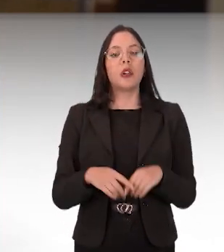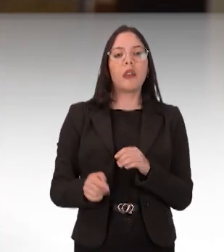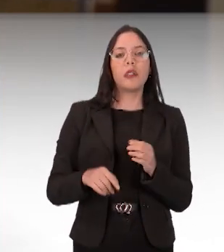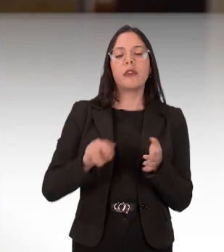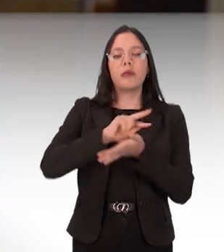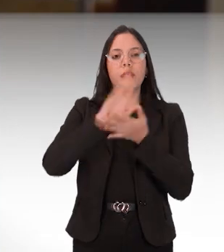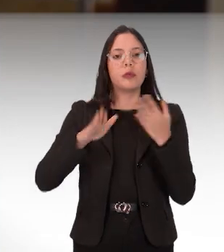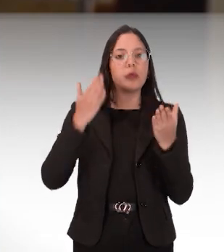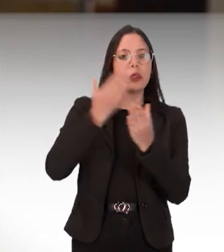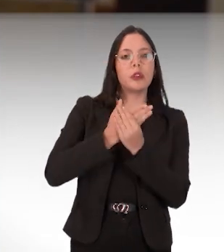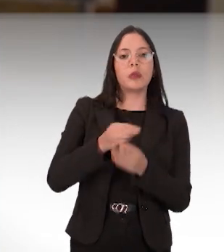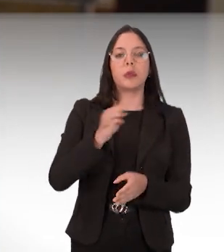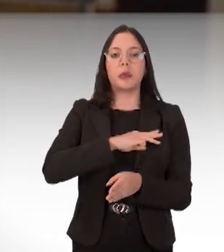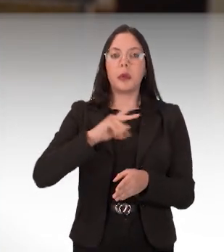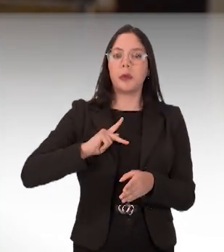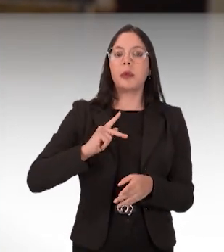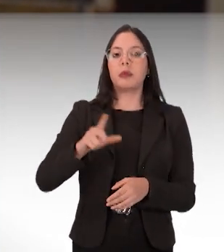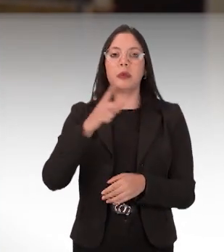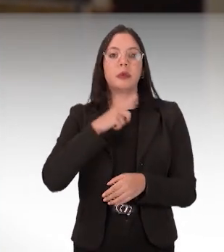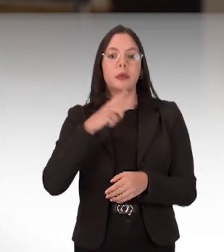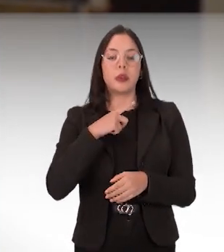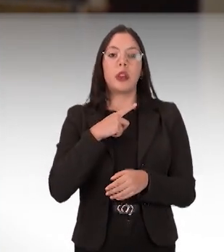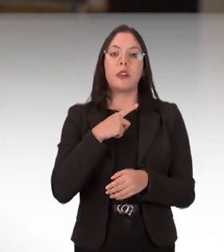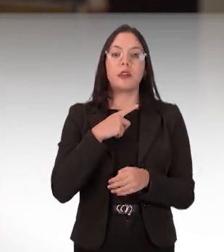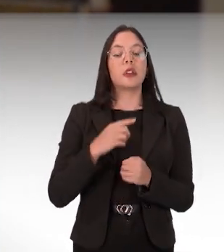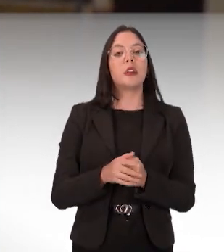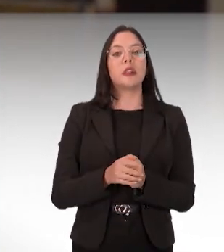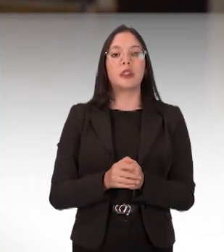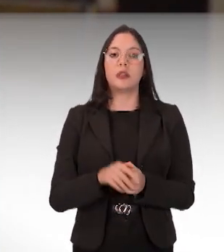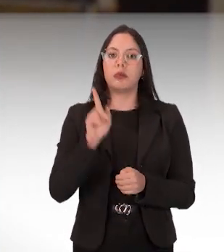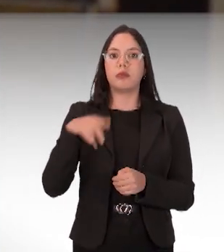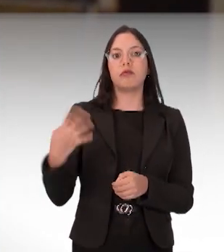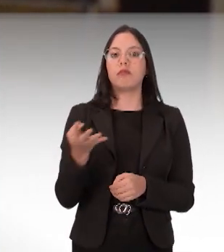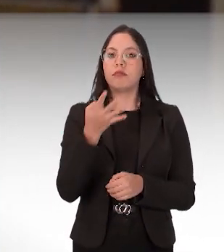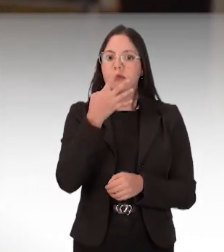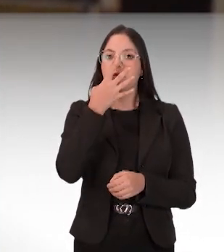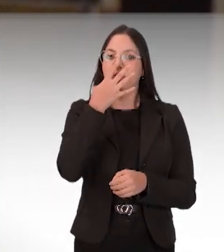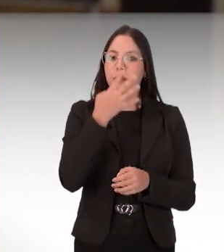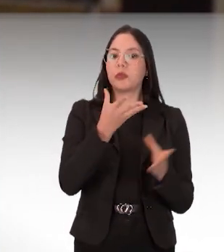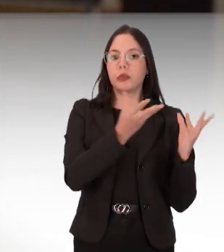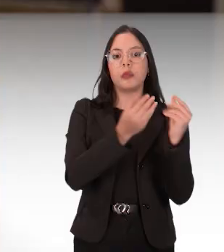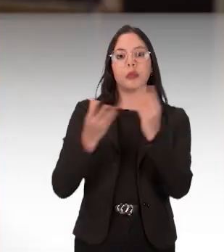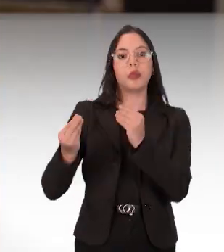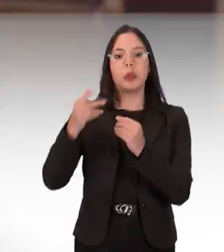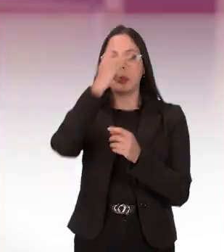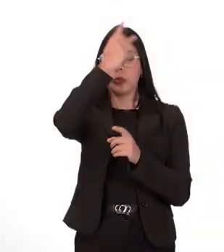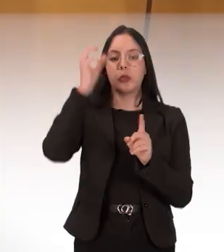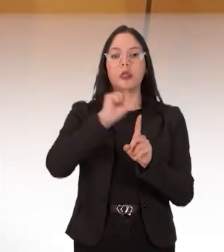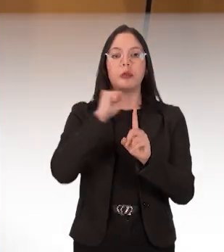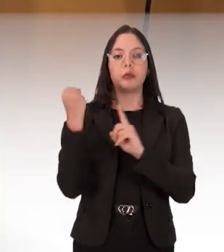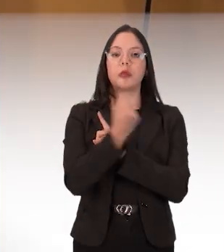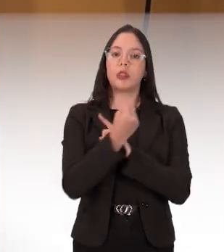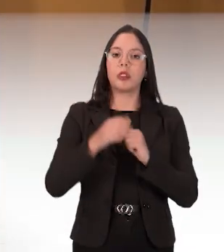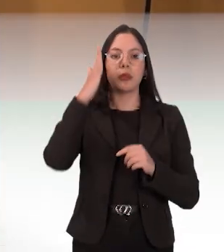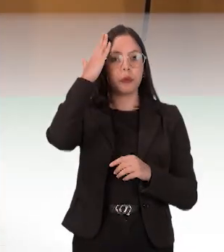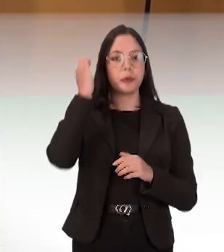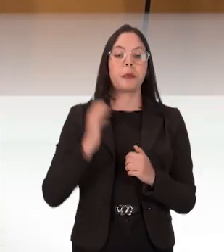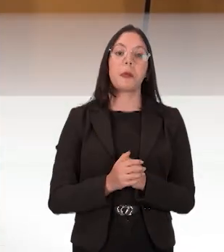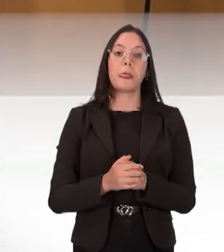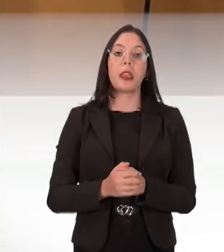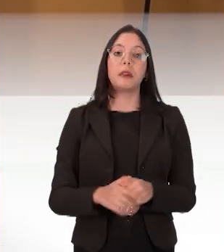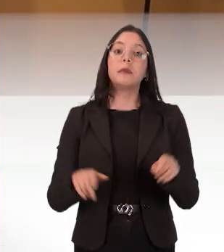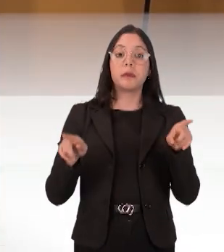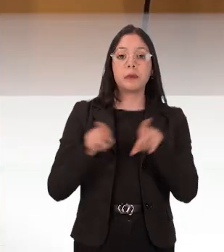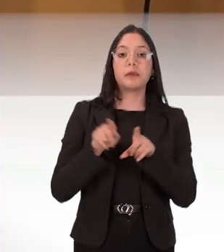atuou. E esses, sim, me parecem que são de grande interesse da sociedade. O Memorial